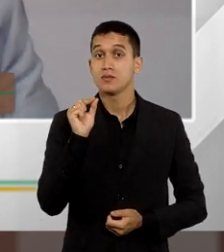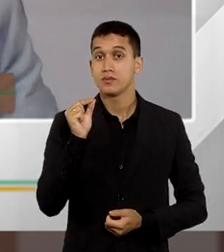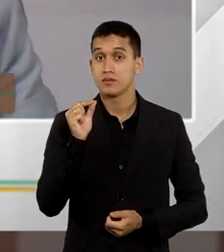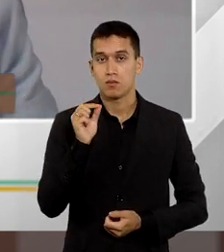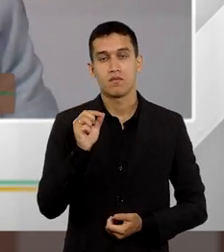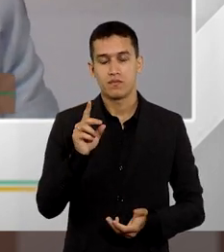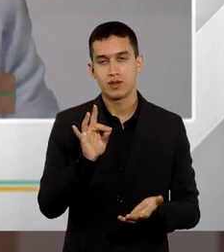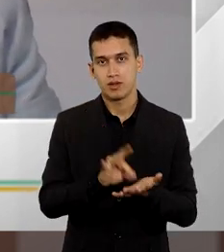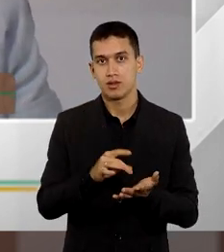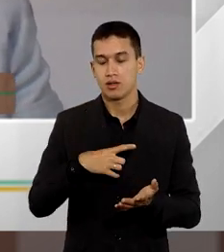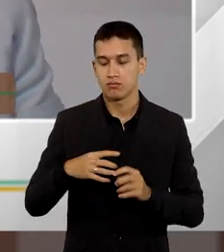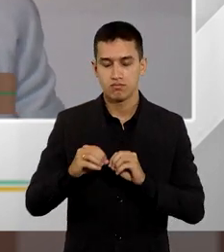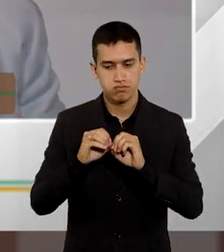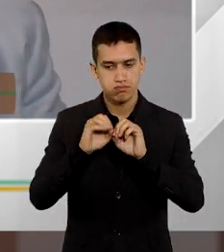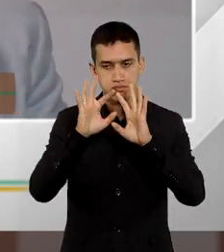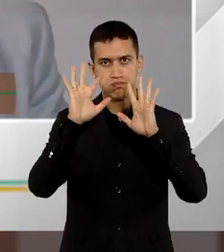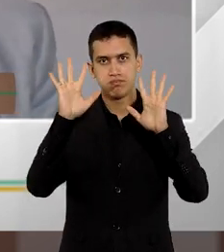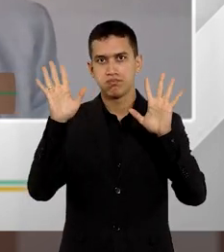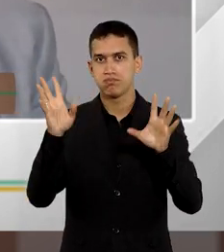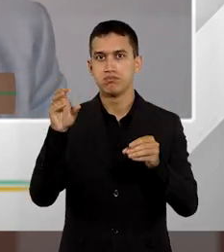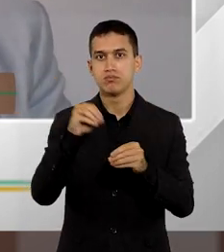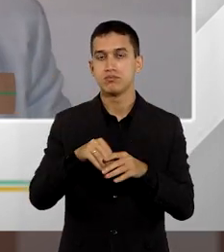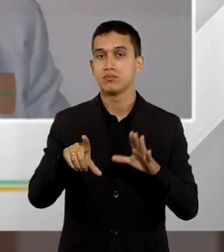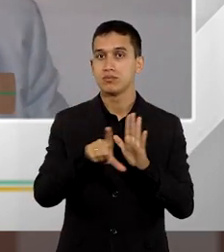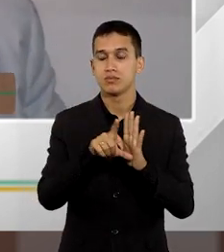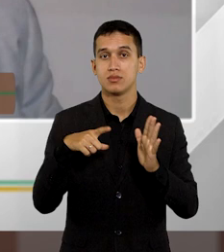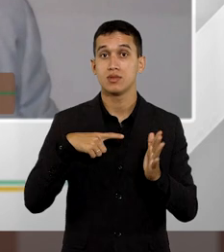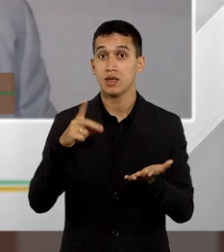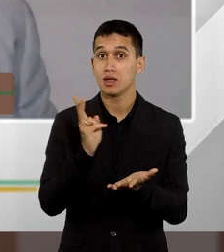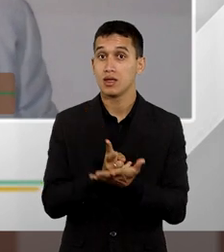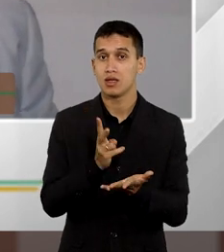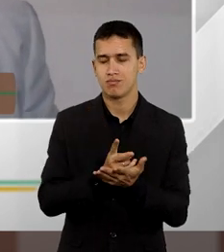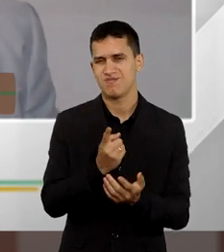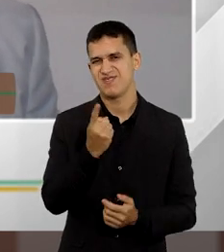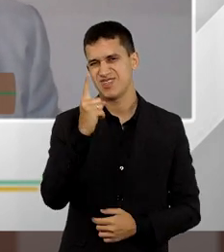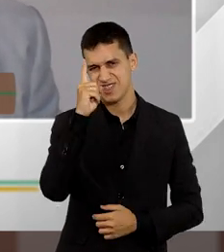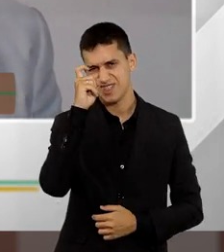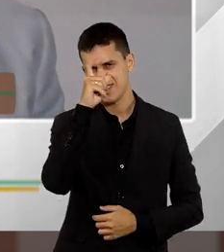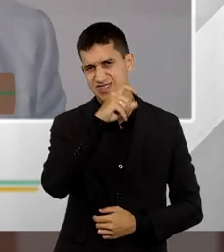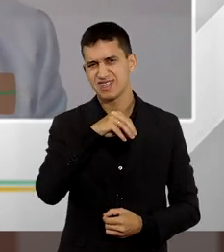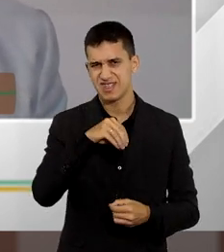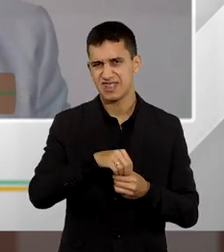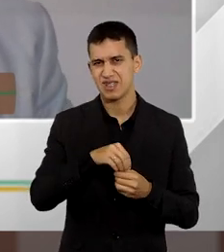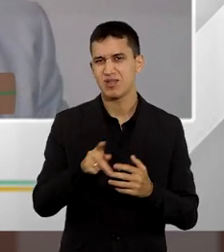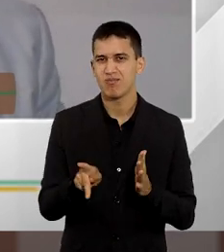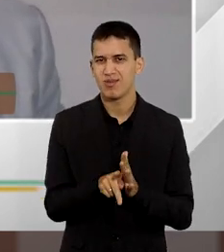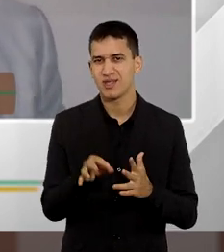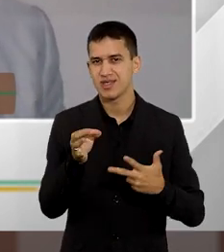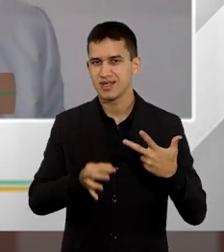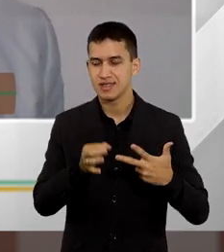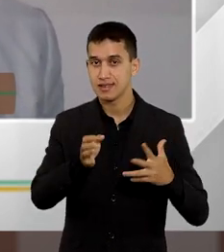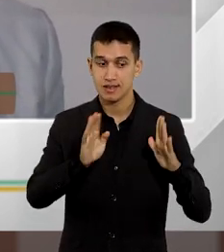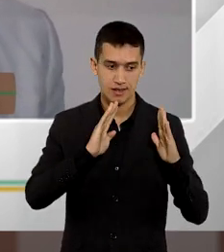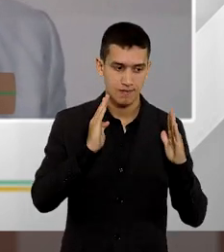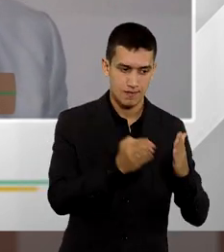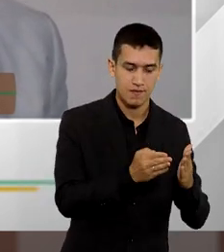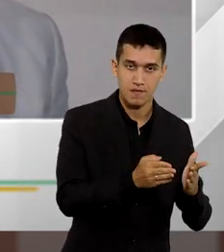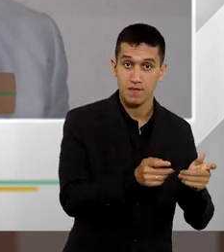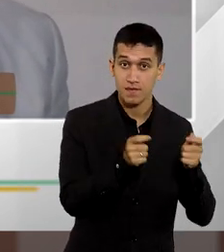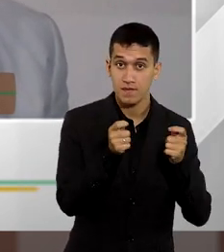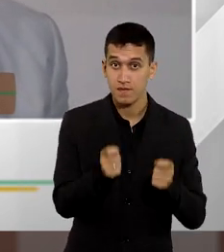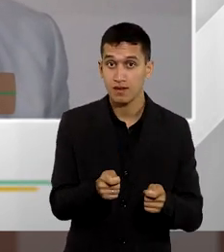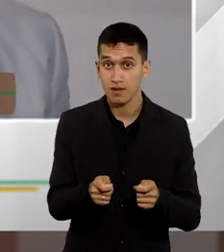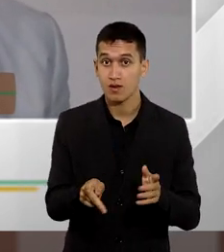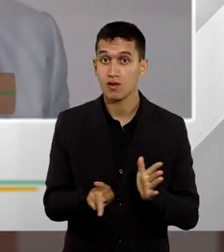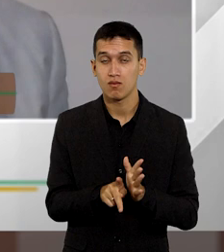clareza da lei, nós tivemos sempre uma grande dificuldade de conseguir no judiciário essa fixação de